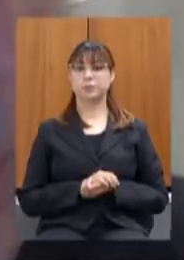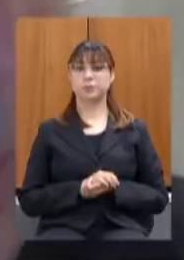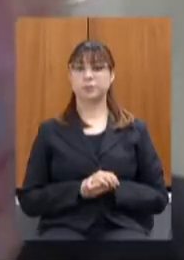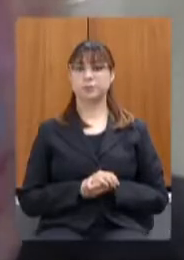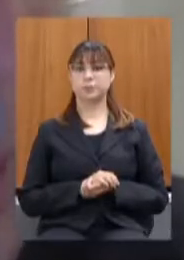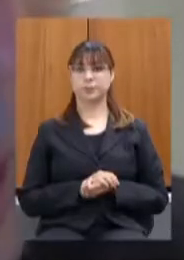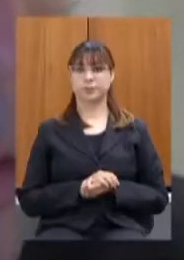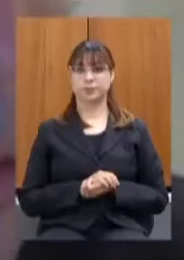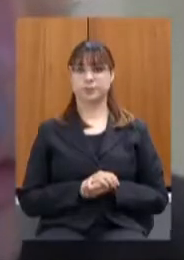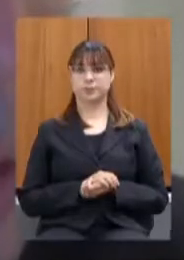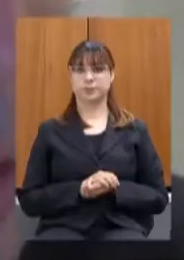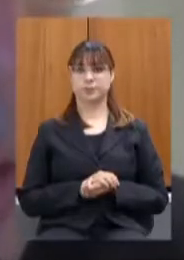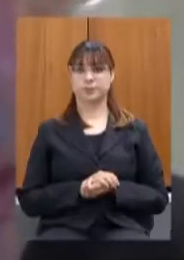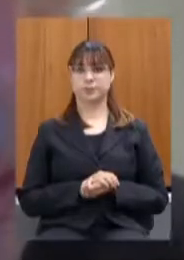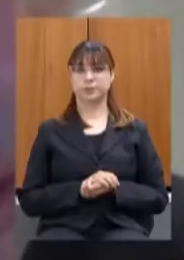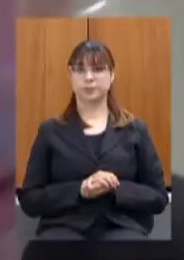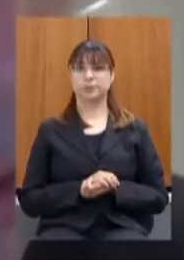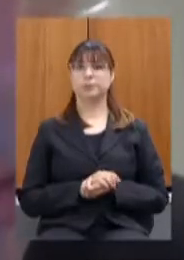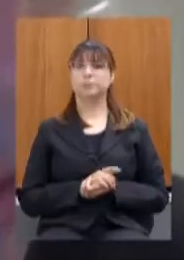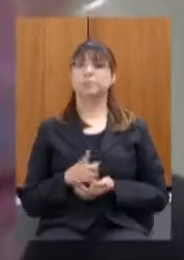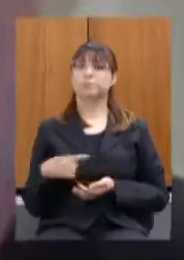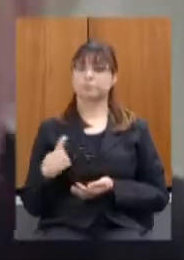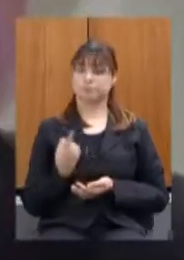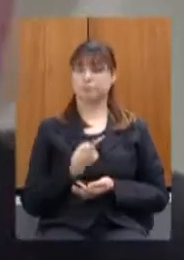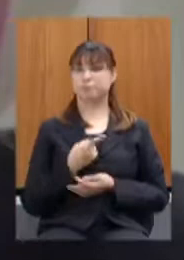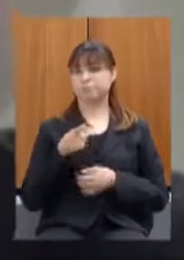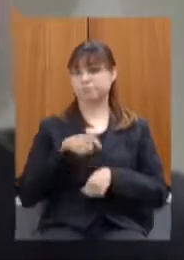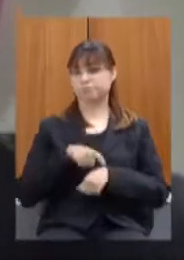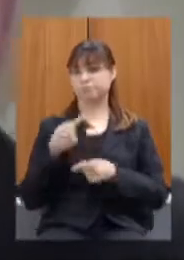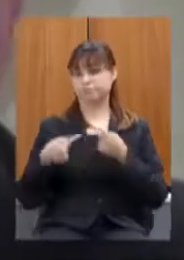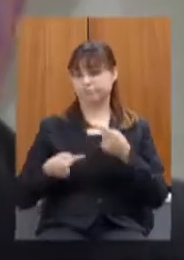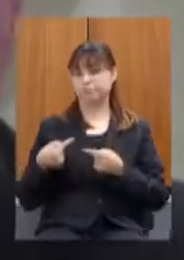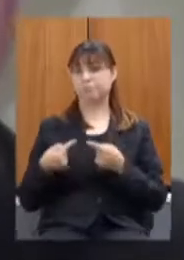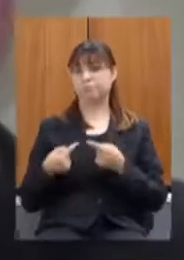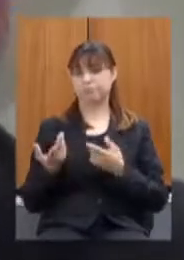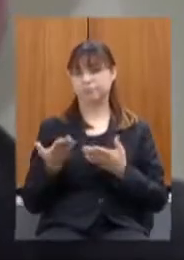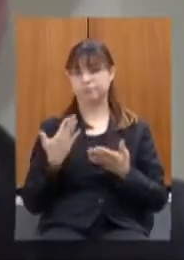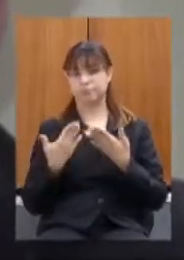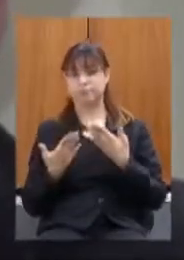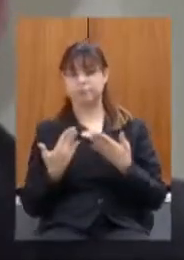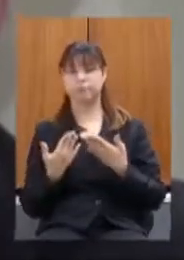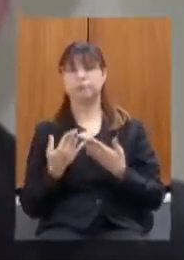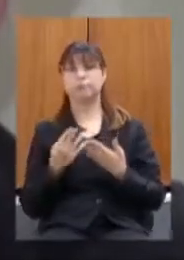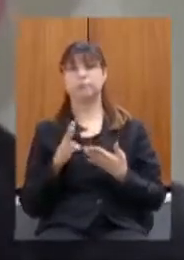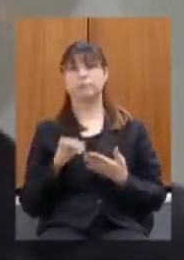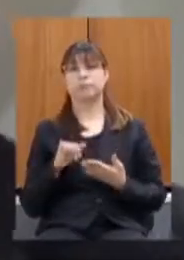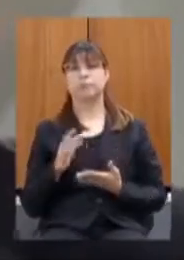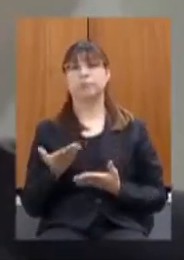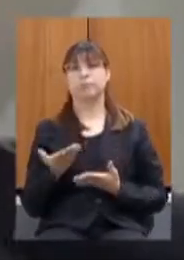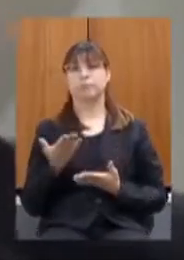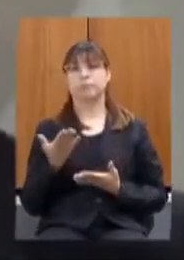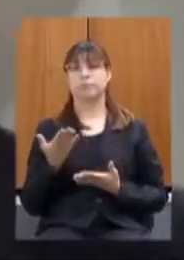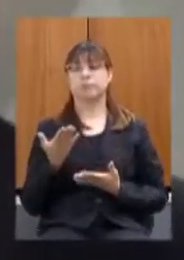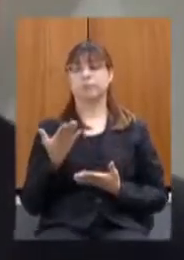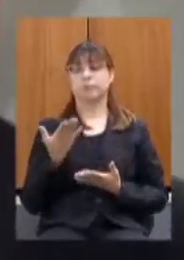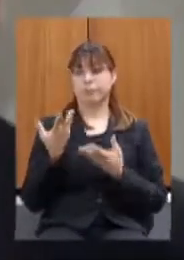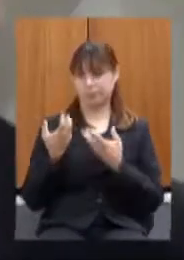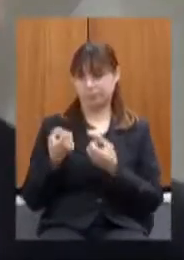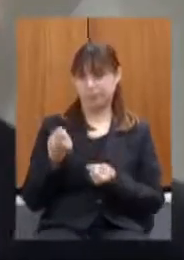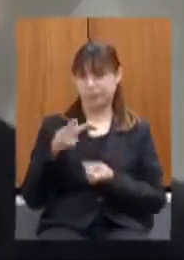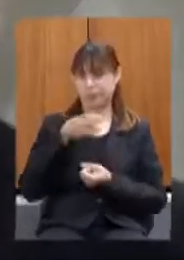na discussão essa sugestão do senhor 1,3 bilhão eu